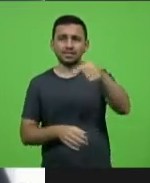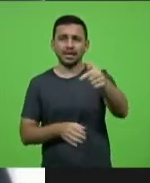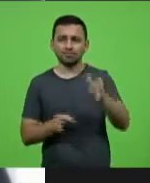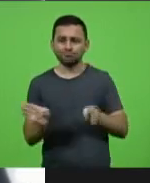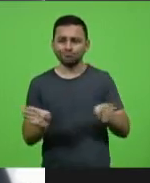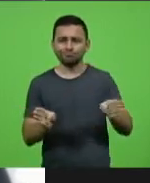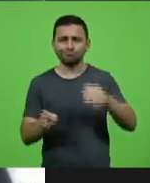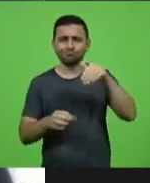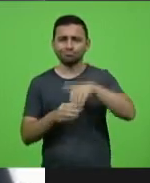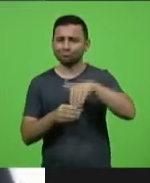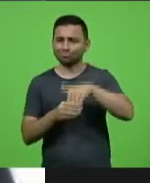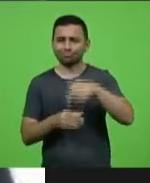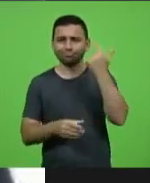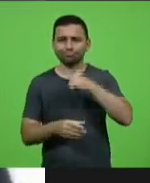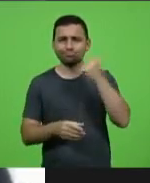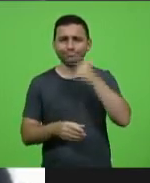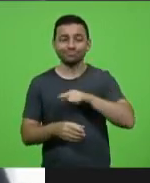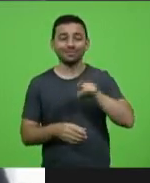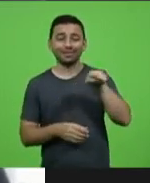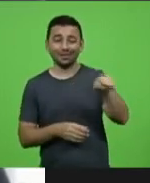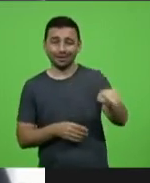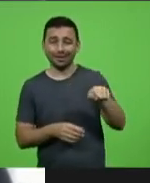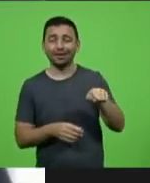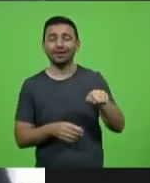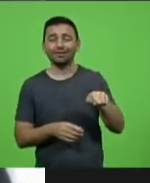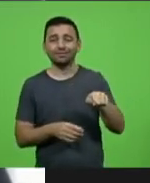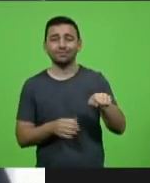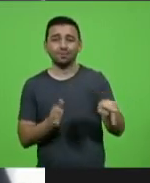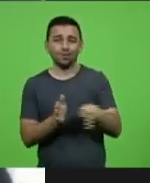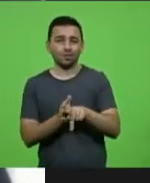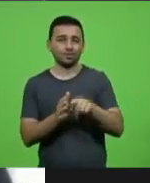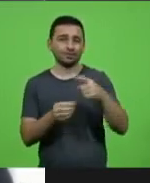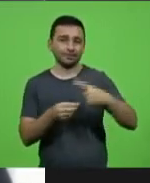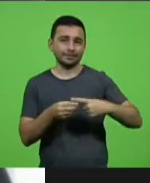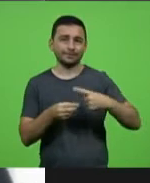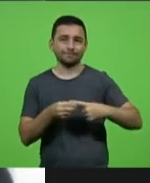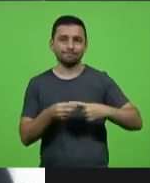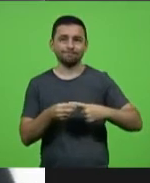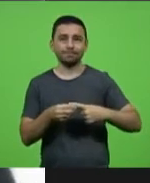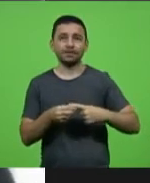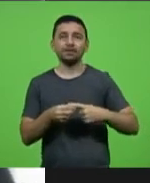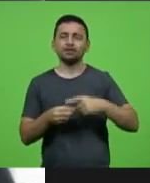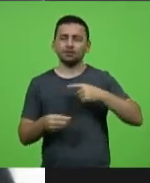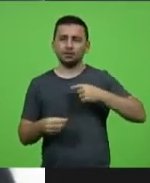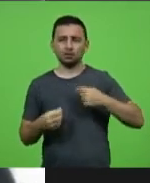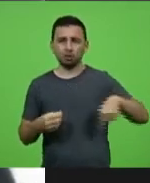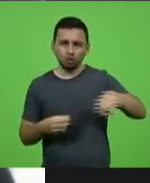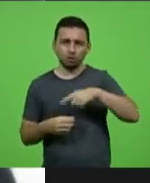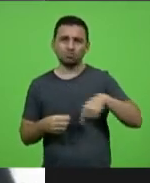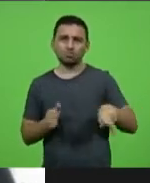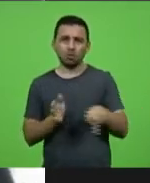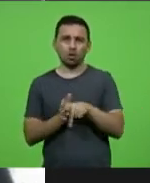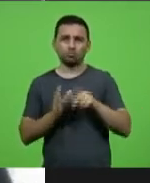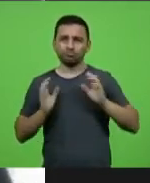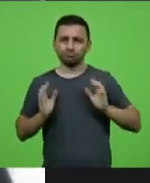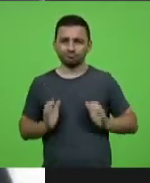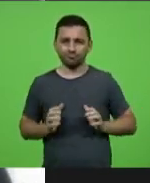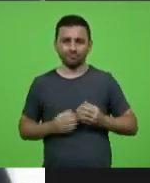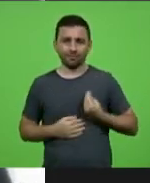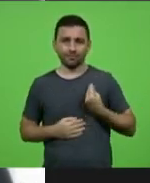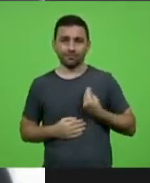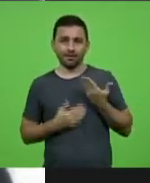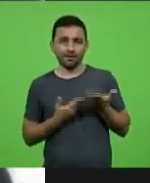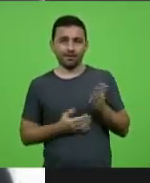fez muita história lá em Ibirama, e dizer que, de fato, como cidadão catarinense também nós nos orgulhamos de Ibirama, porque